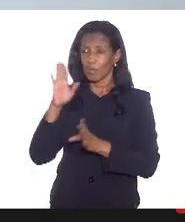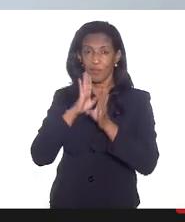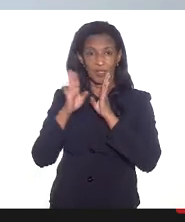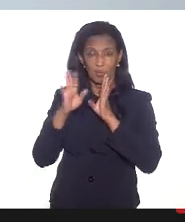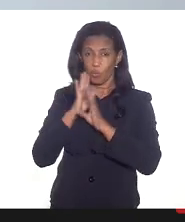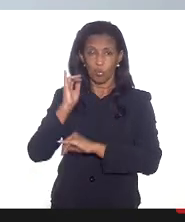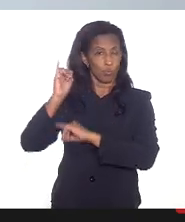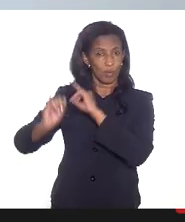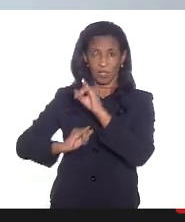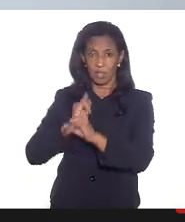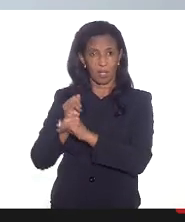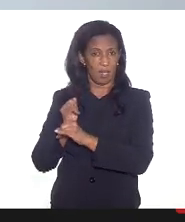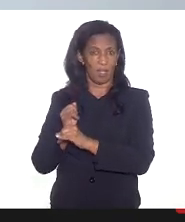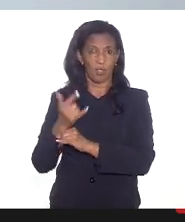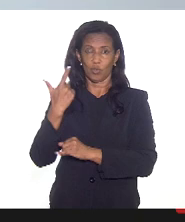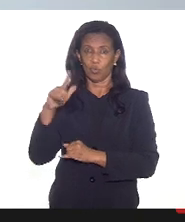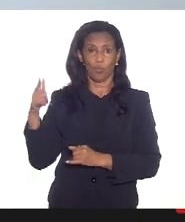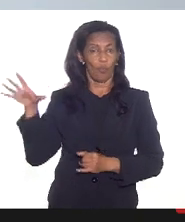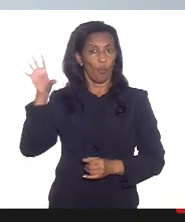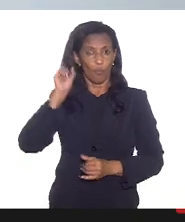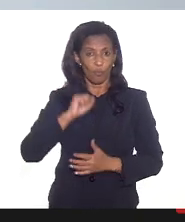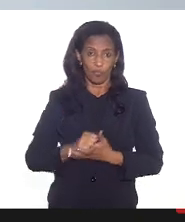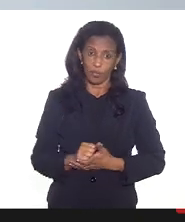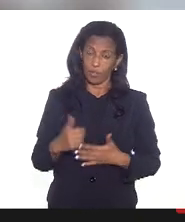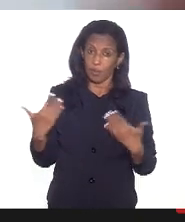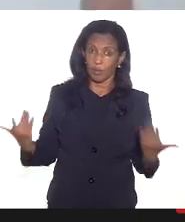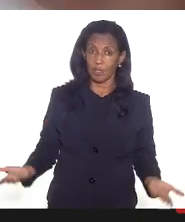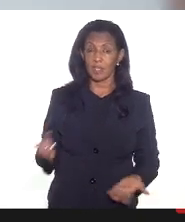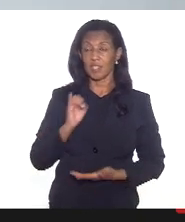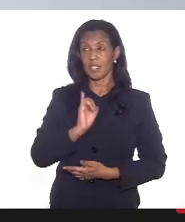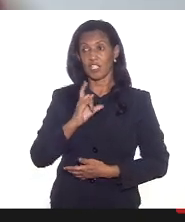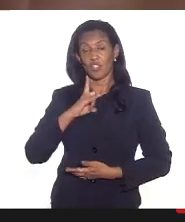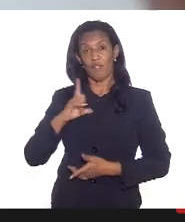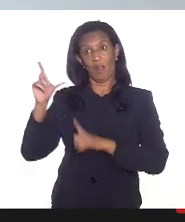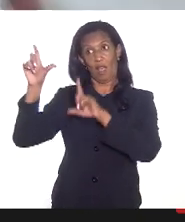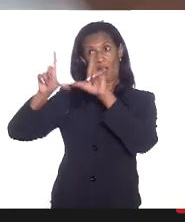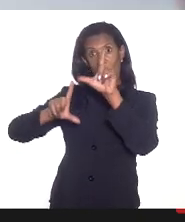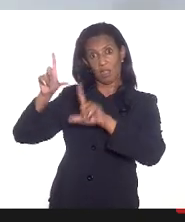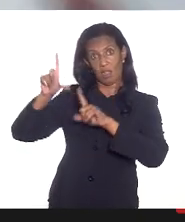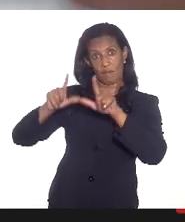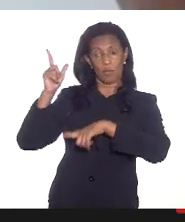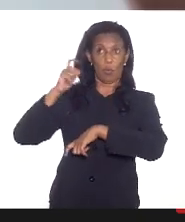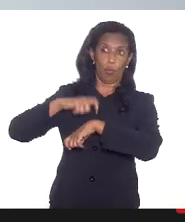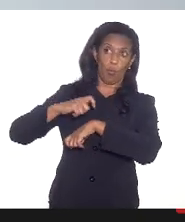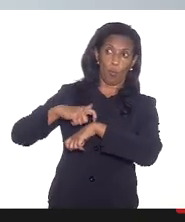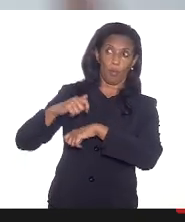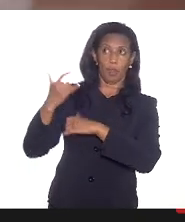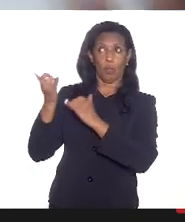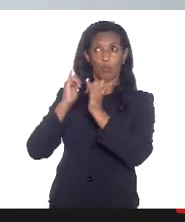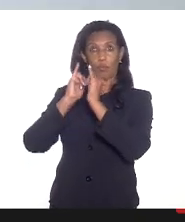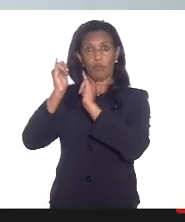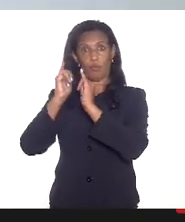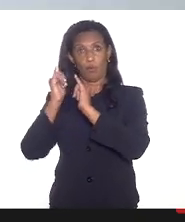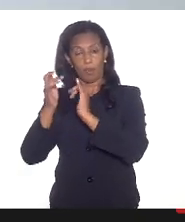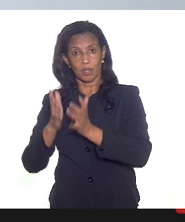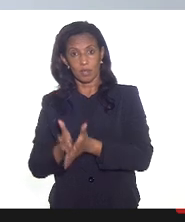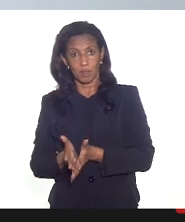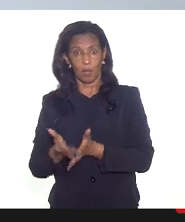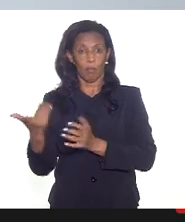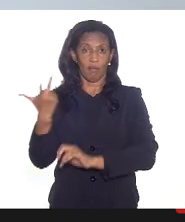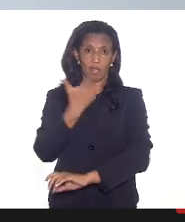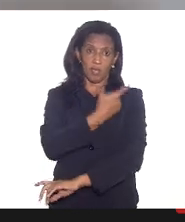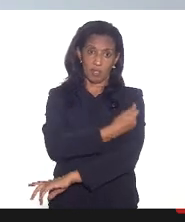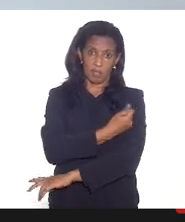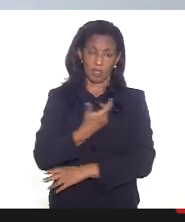acesso a internet que não vão ouvir quer dizer se tiver na televisão em algum momento alguma publicidade para poder fazer a